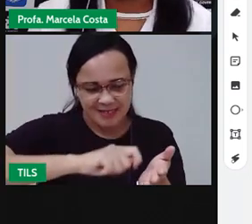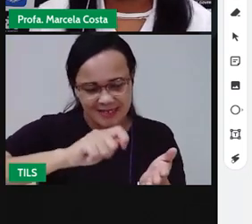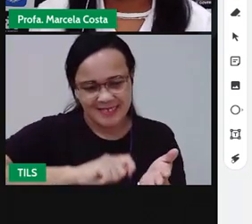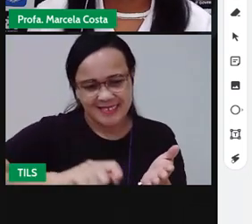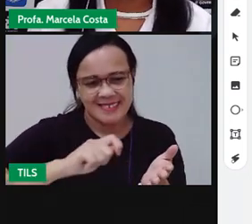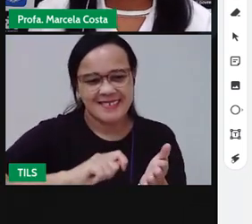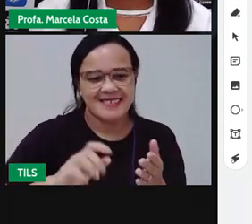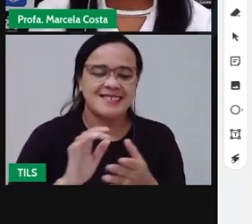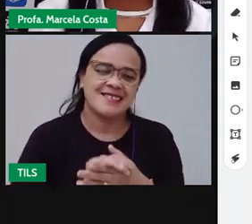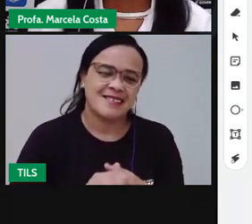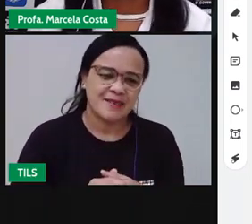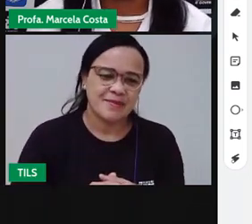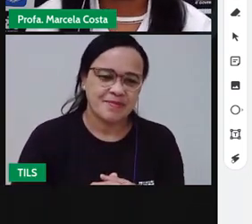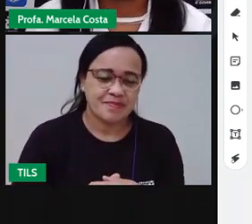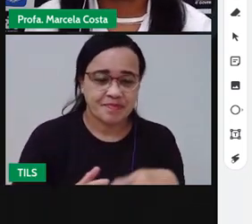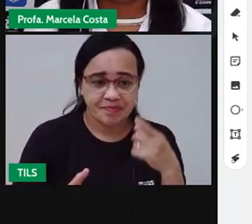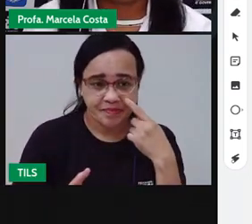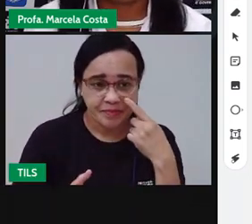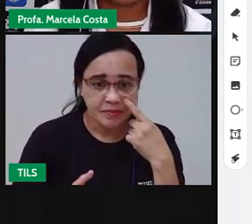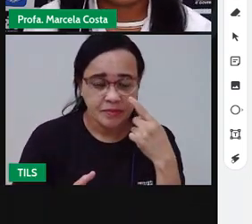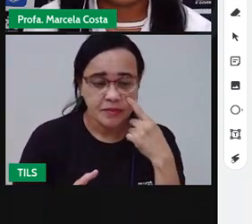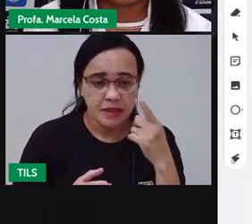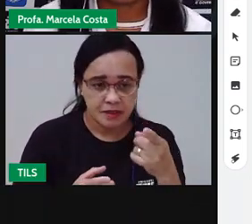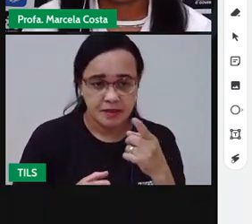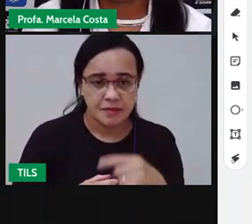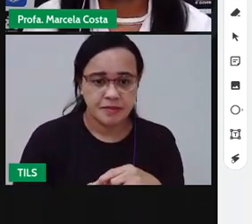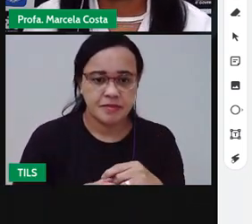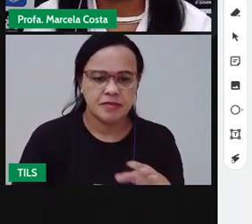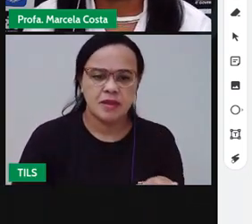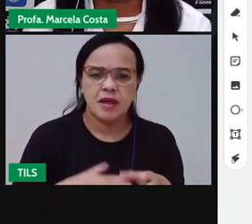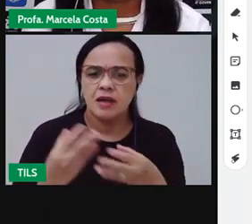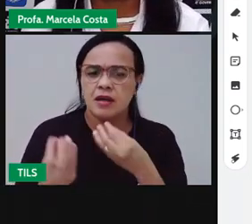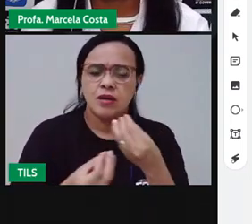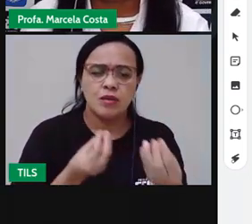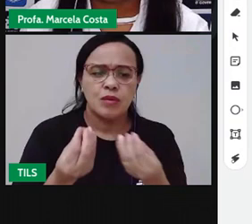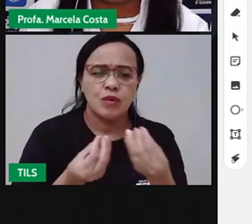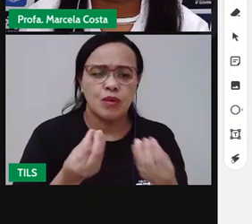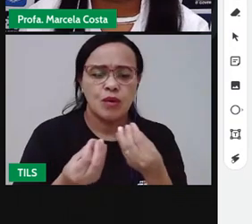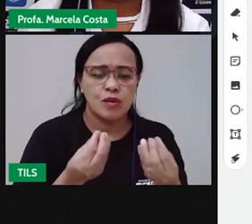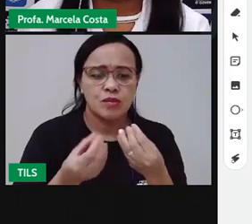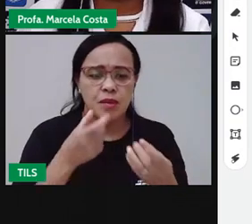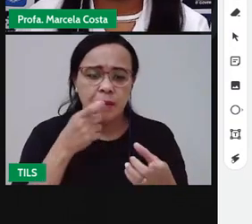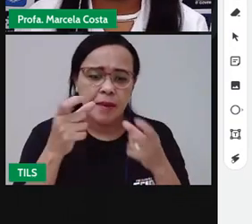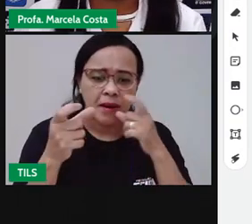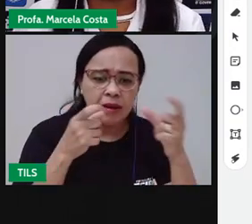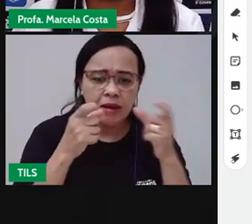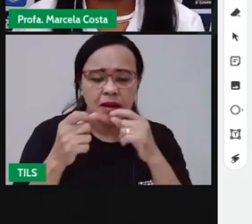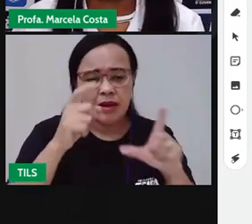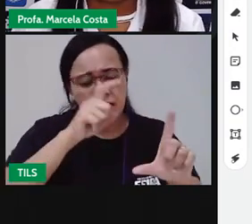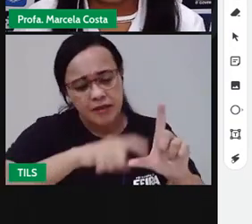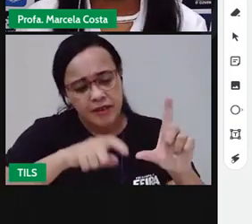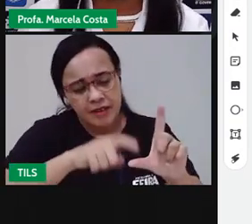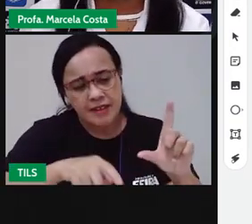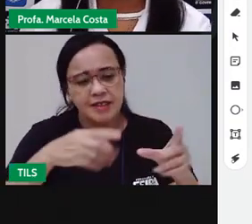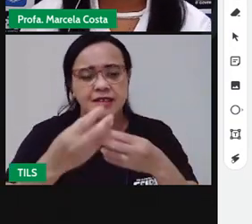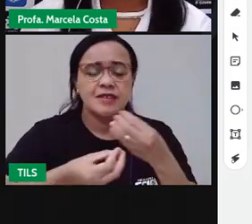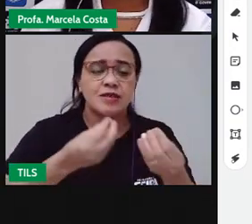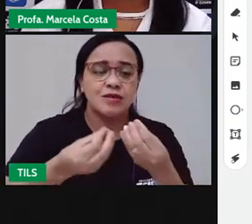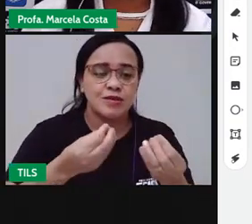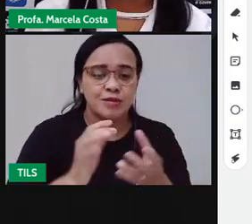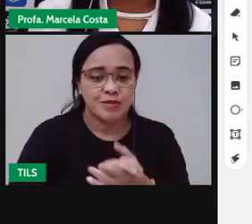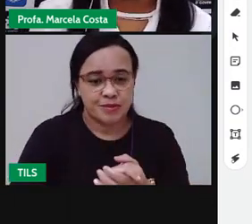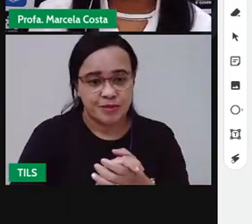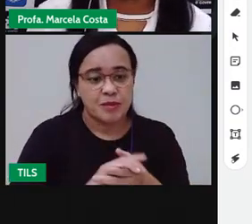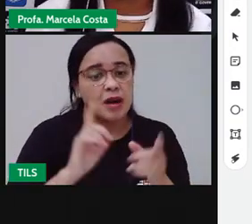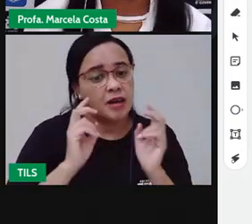Você já viu aqui o movimento de algumas letras para formar essas palavras que a gente escreveu juntos. Agora, eu quero que